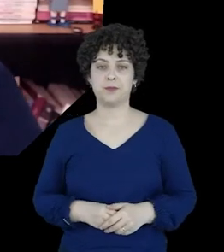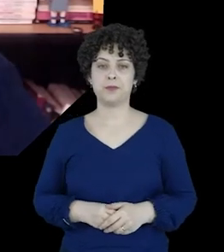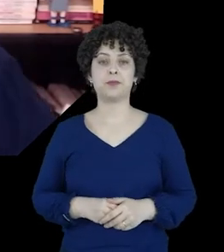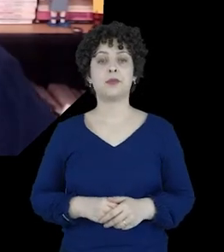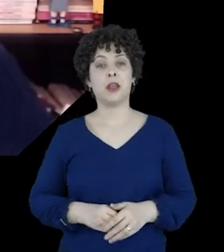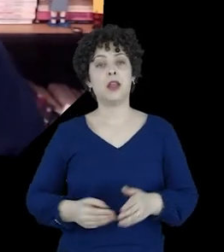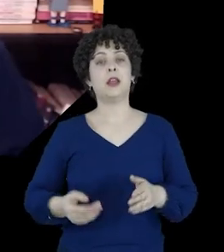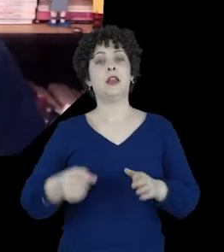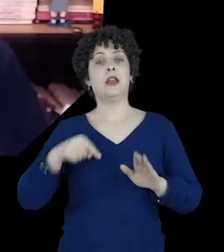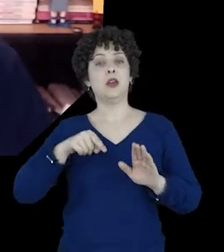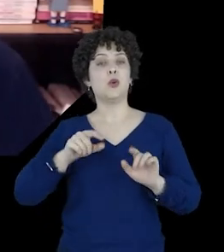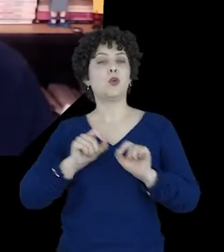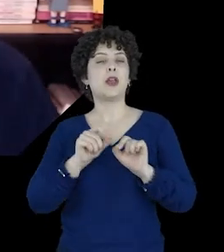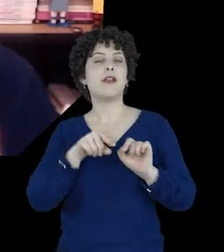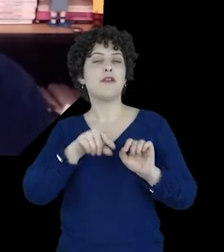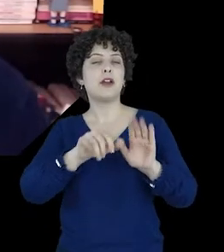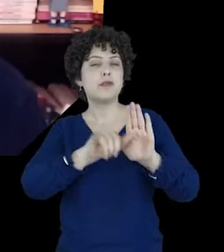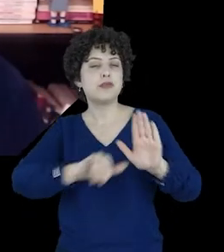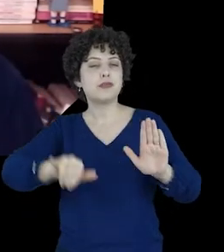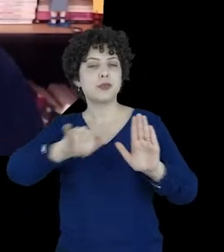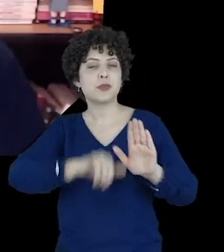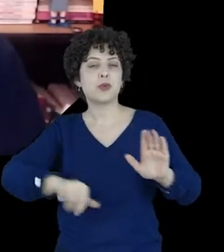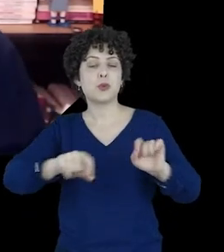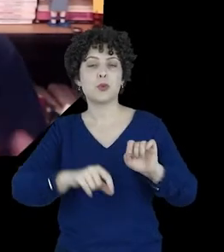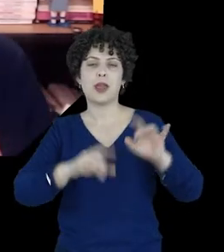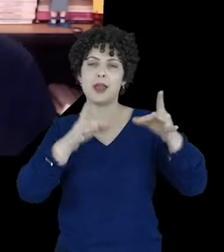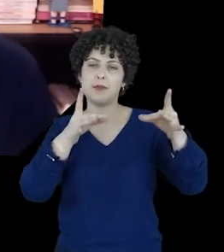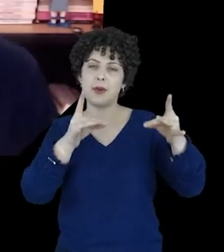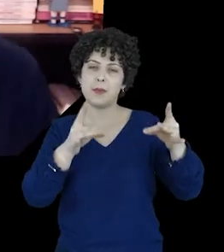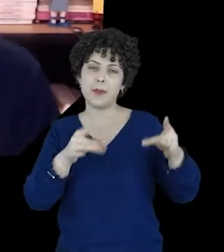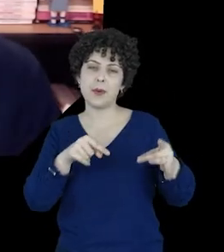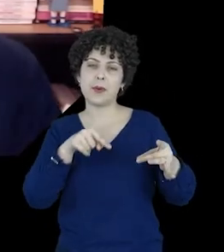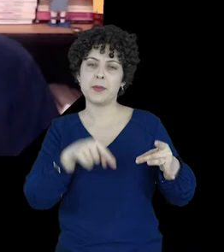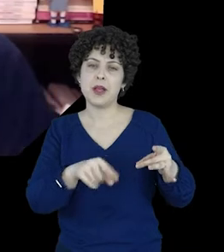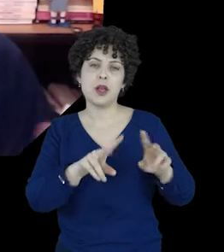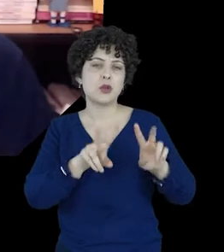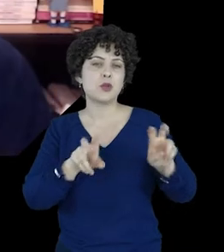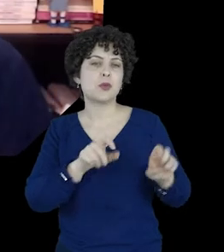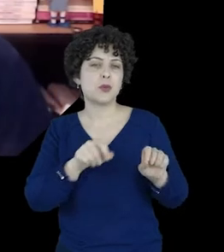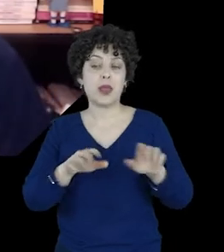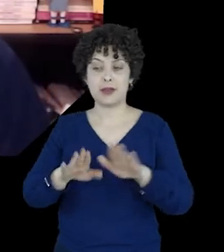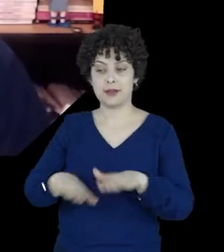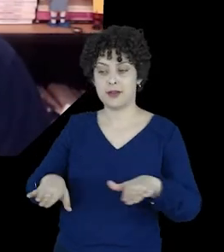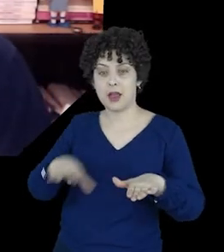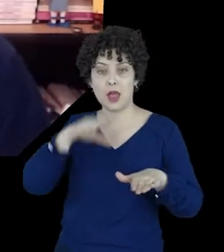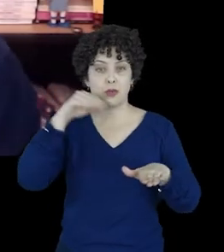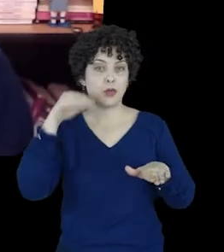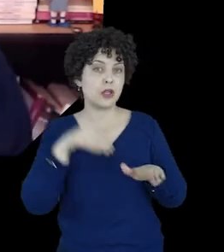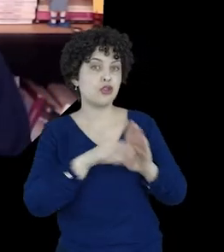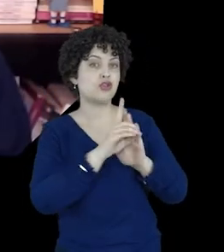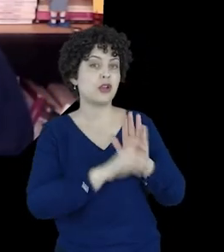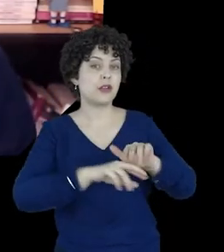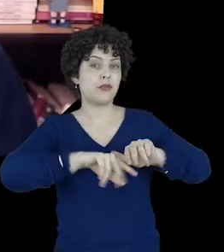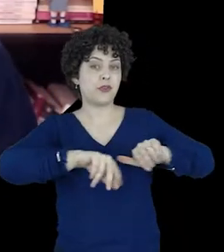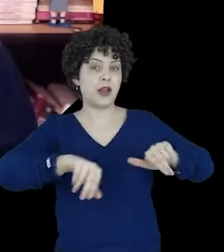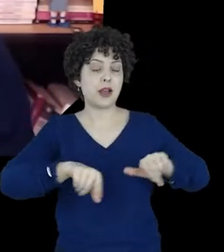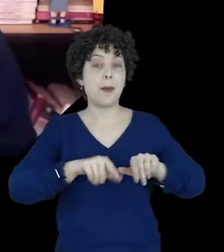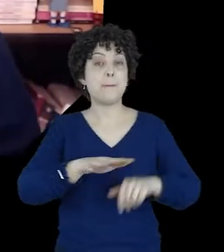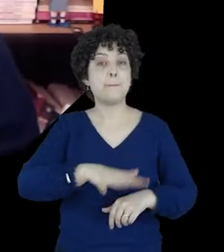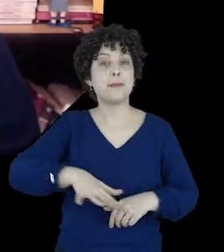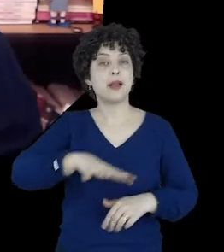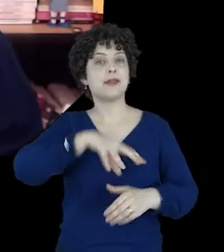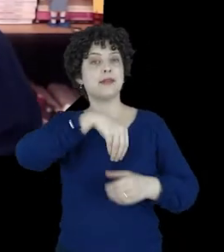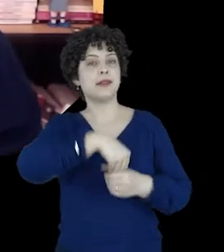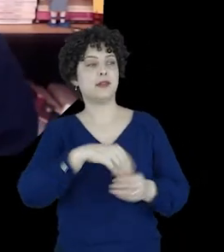E, no fundo, o que ele faz é ampliar as especificações em relação aos direitos de crianças e adolescentes, mas na esfera